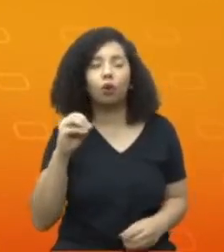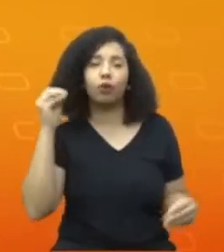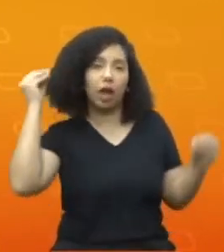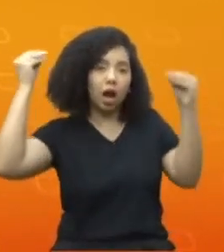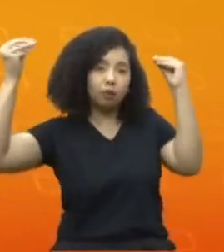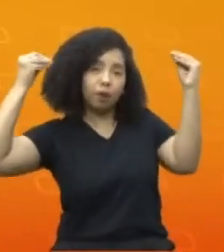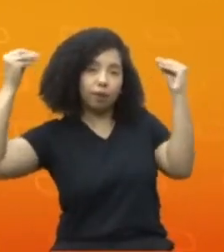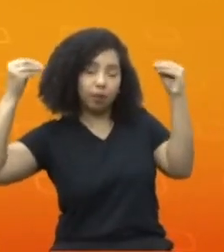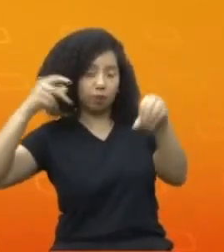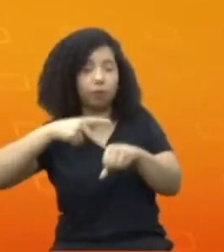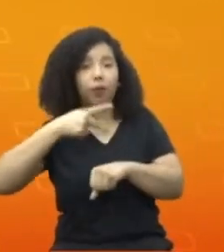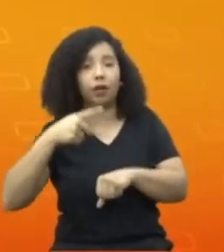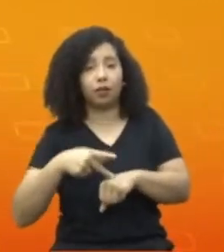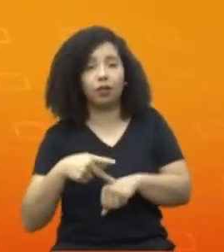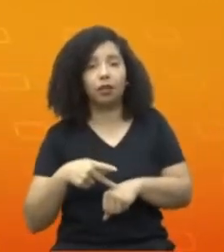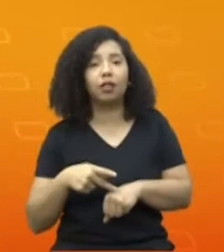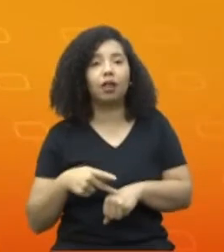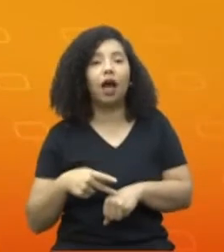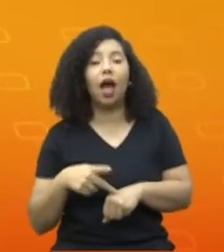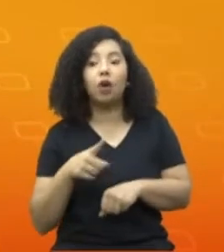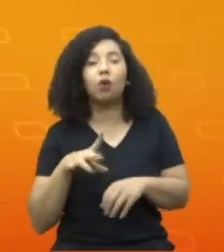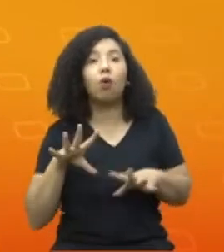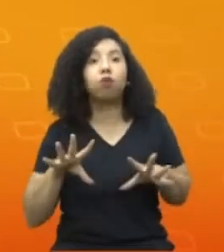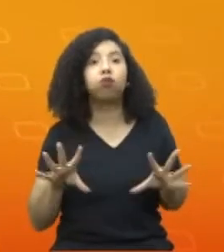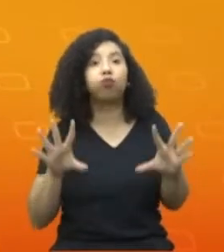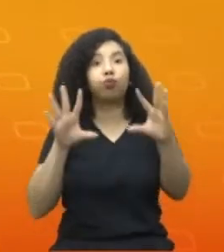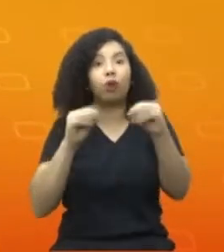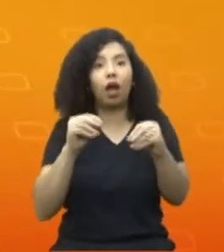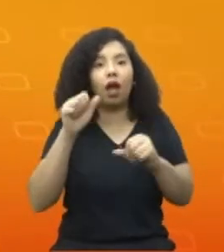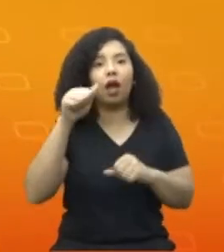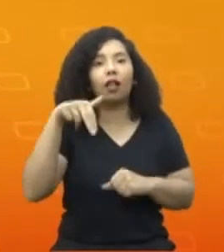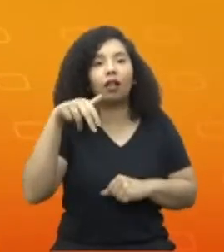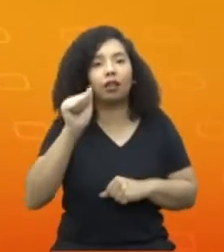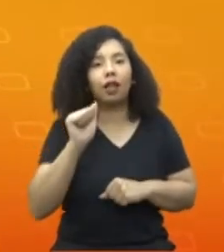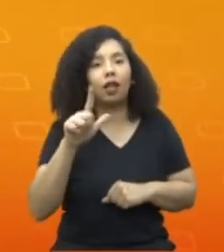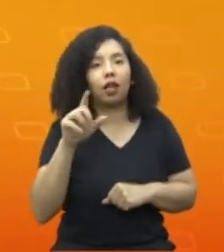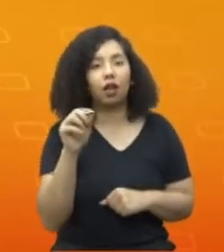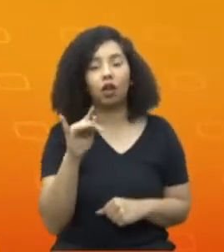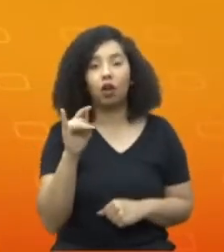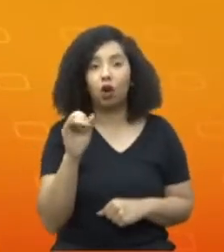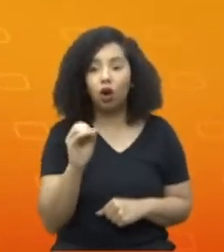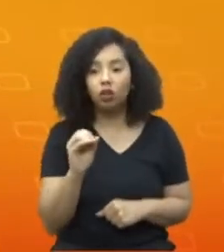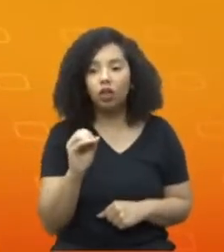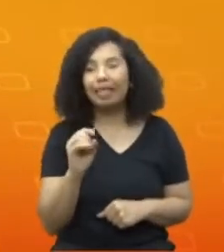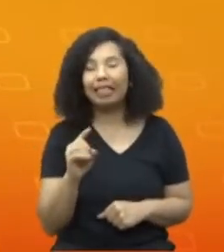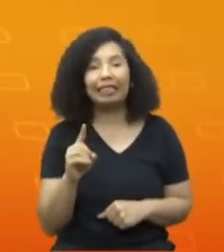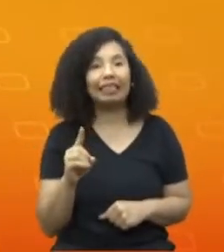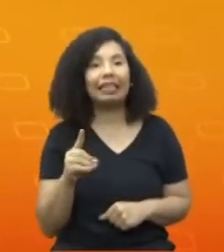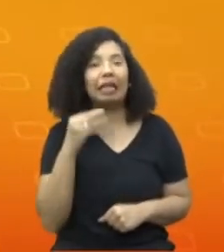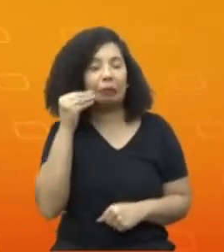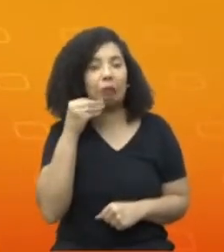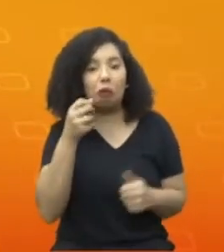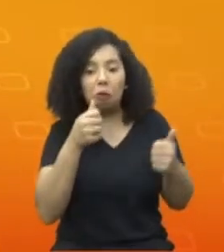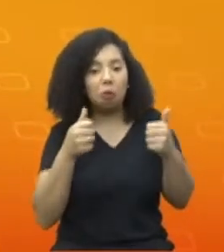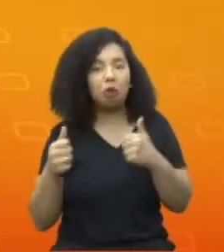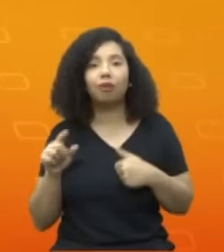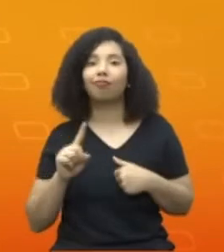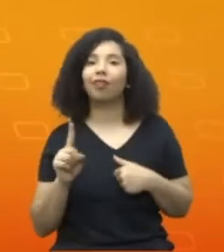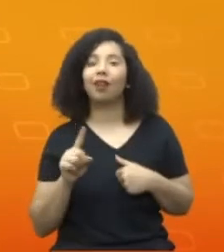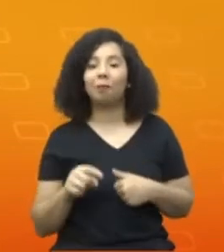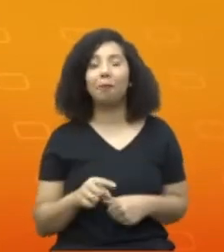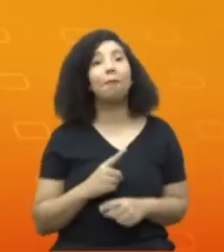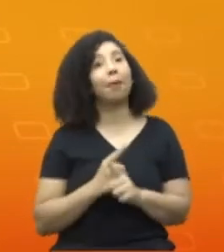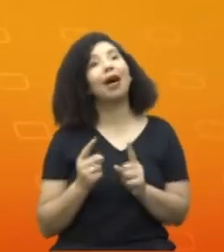experiência não foi boa, eles tiveram que religar e remarcar uma nova data de desligamento. Quer dizer, a gente aqui foi um sucesso,